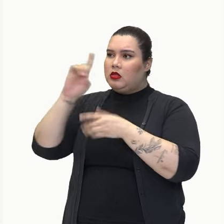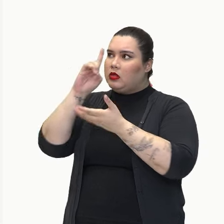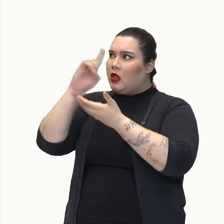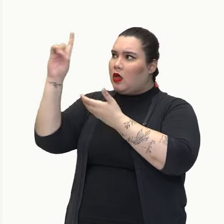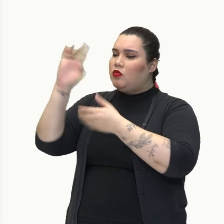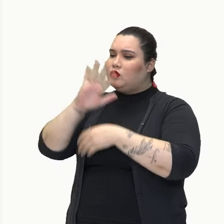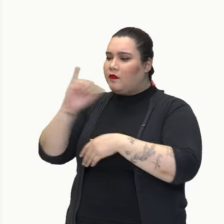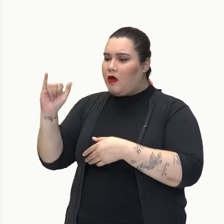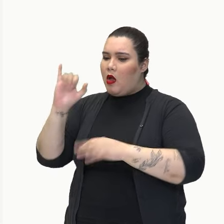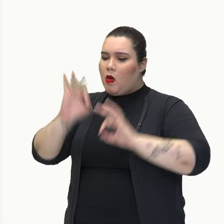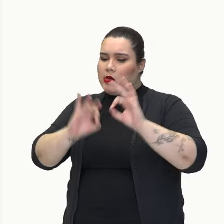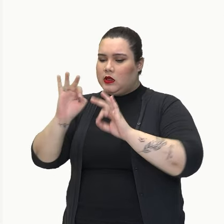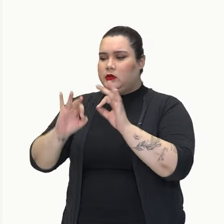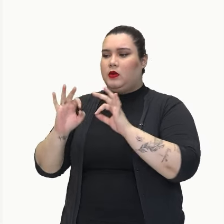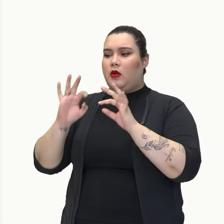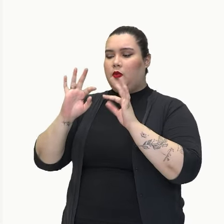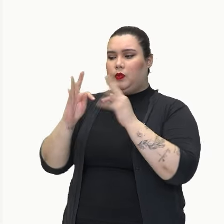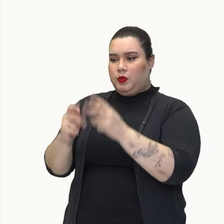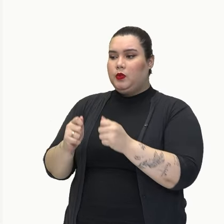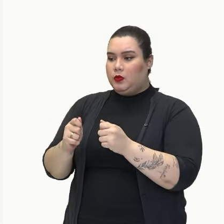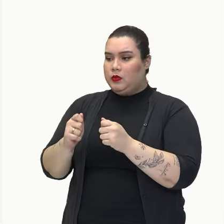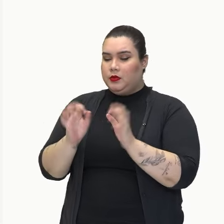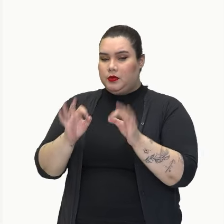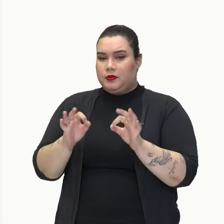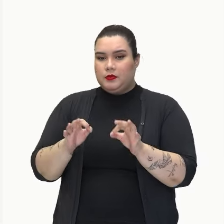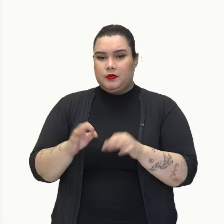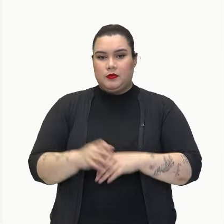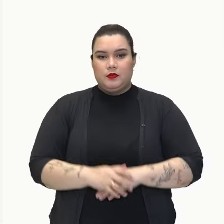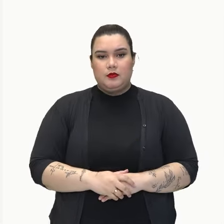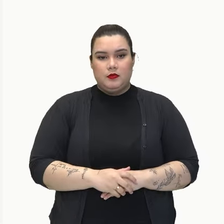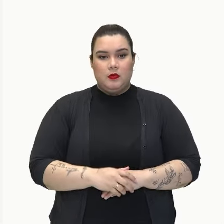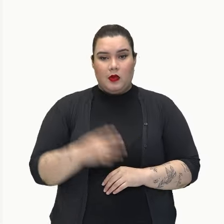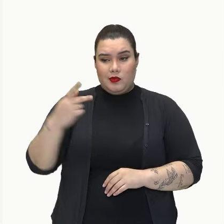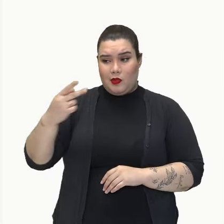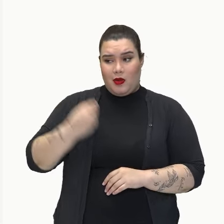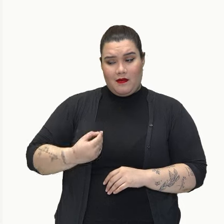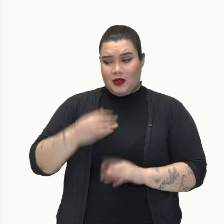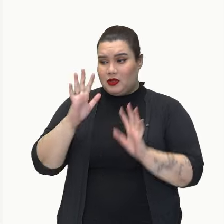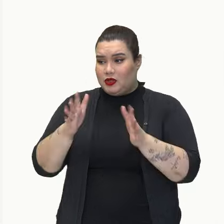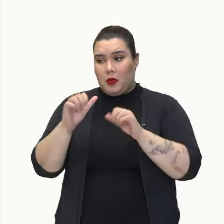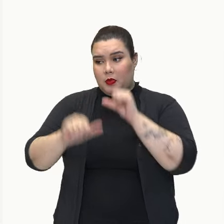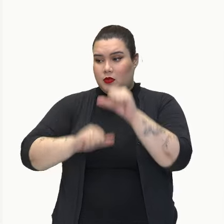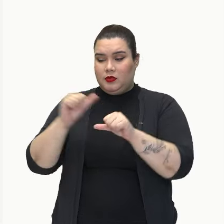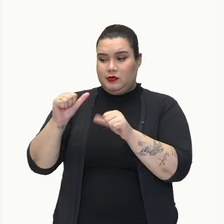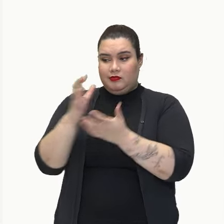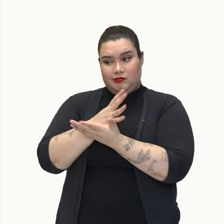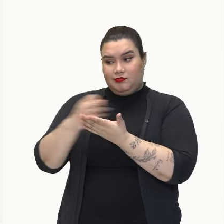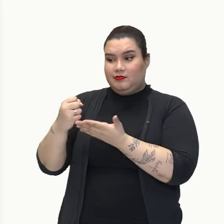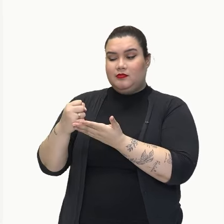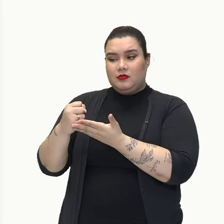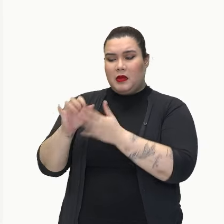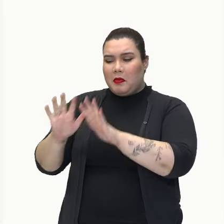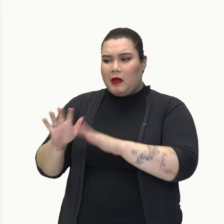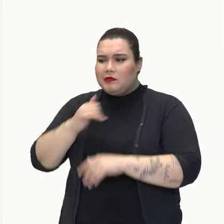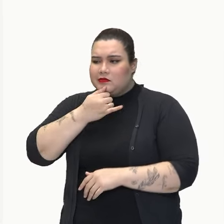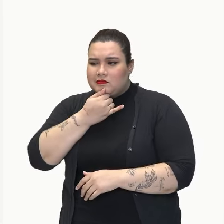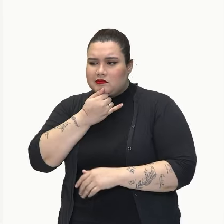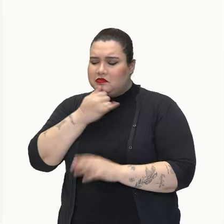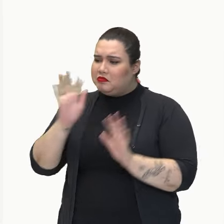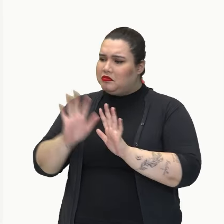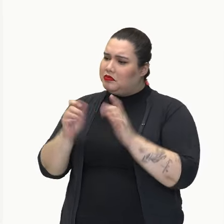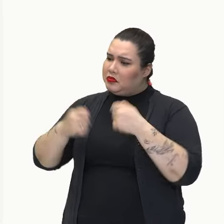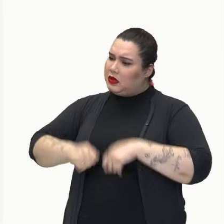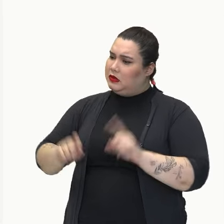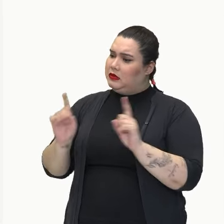e faça penitência. Sua vida foi entortada no verde, mas não fique triste de modo nenhum,